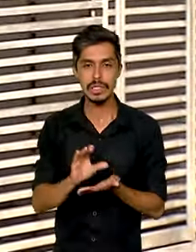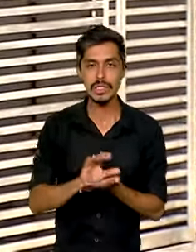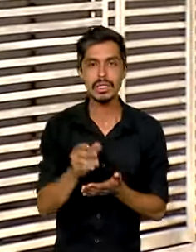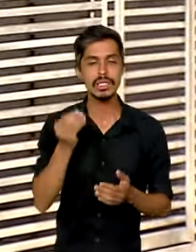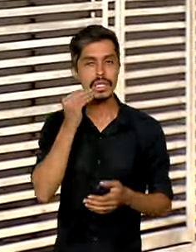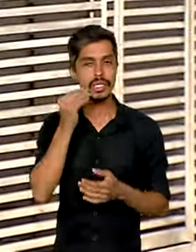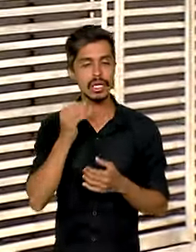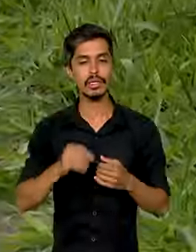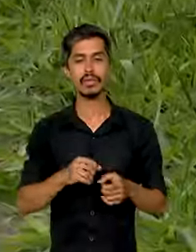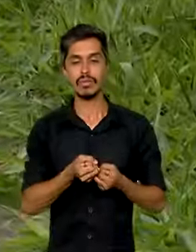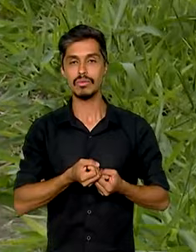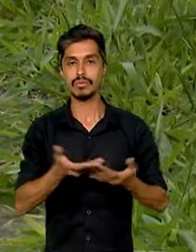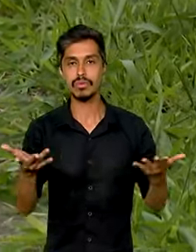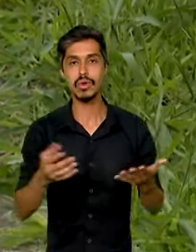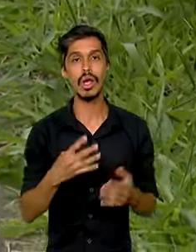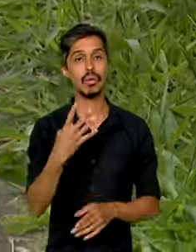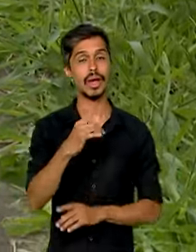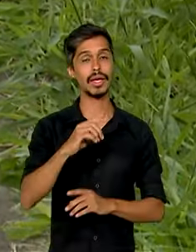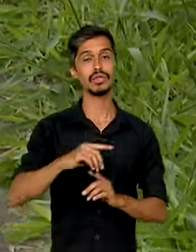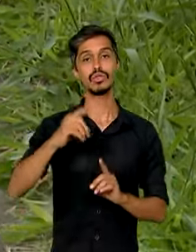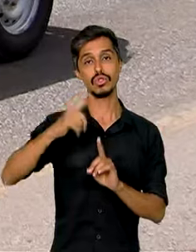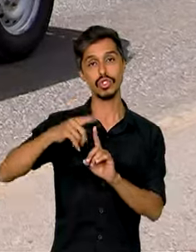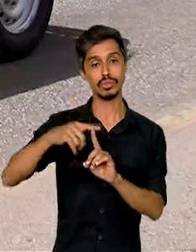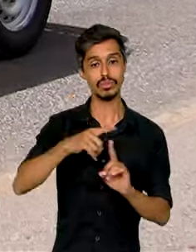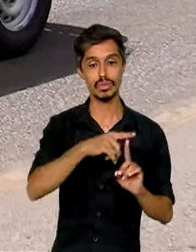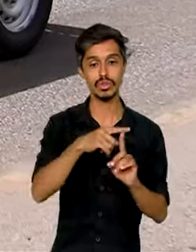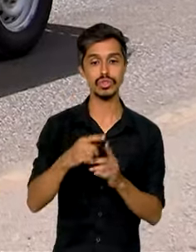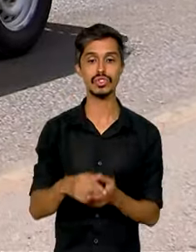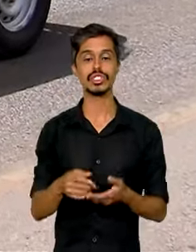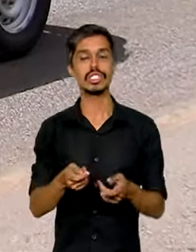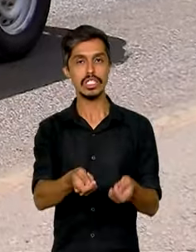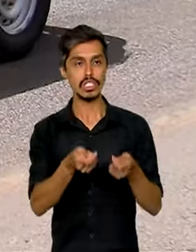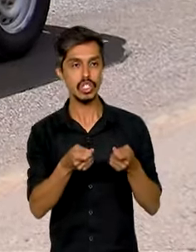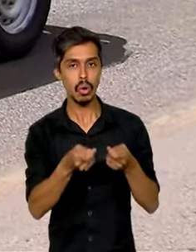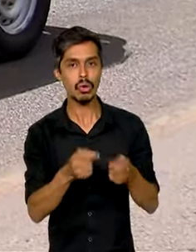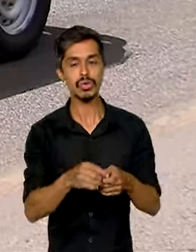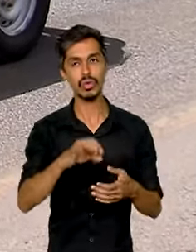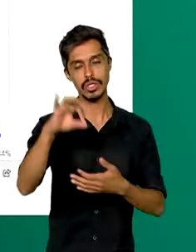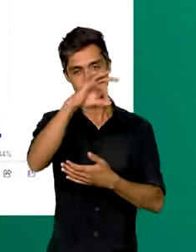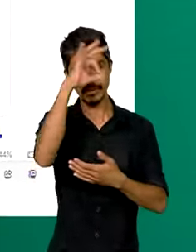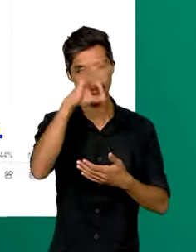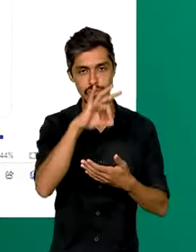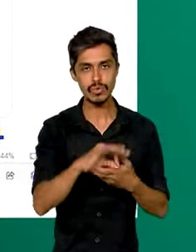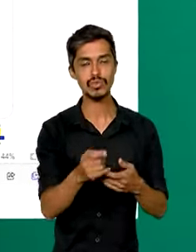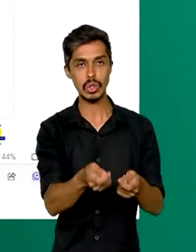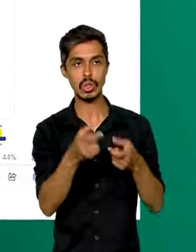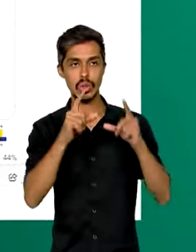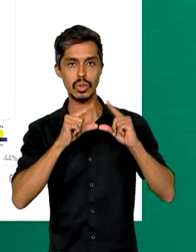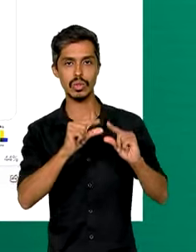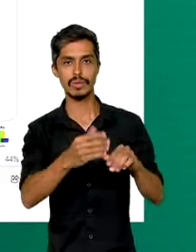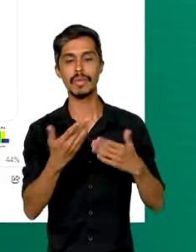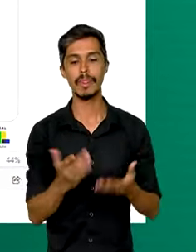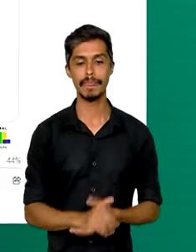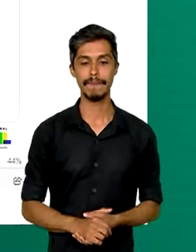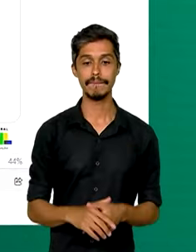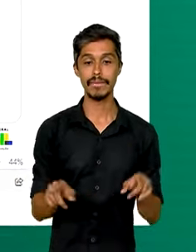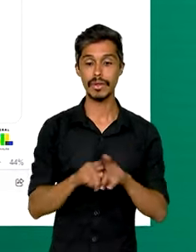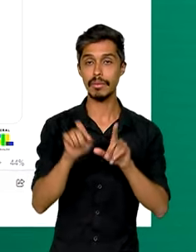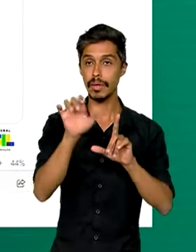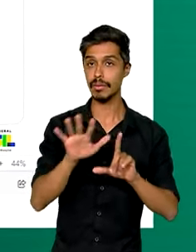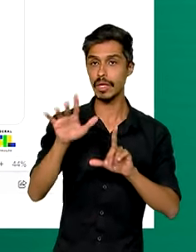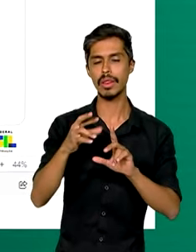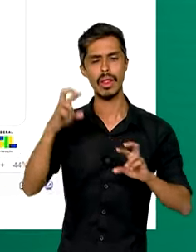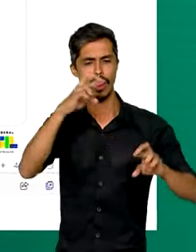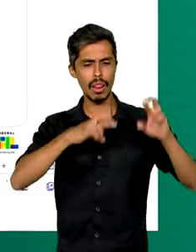distribuição de quatro tipos de insumos para o controle do mosquito da dengue. Além disso, lançou o painel de